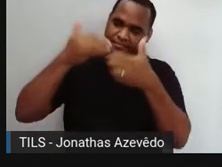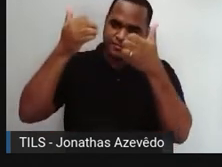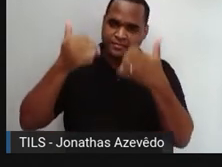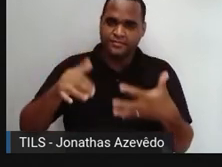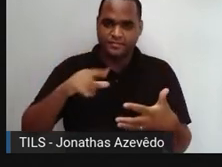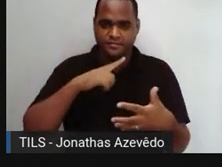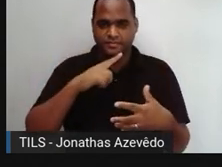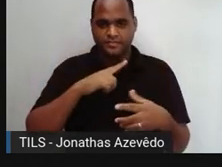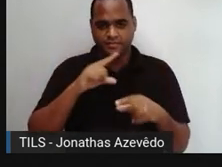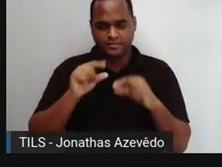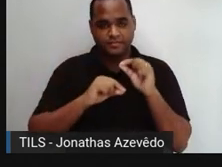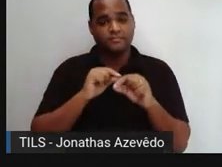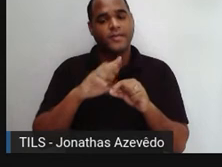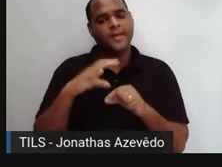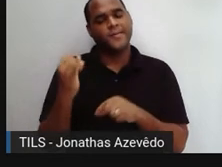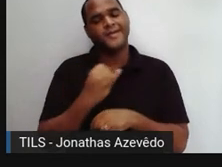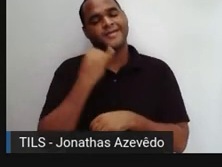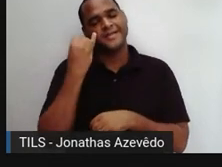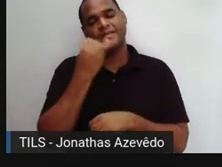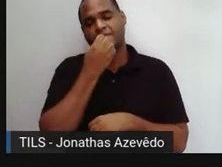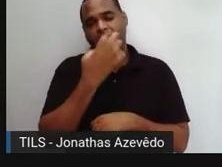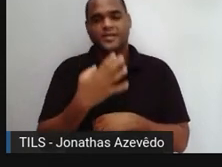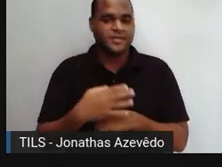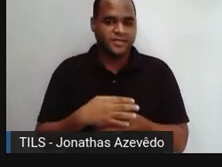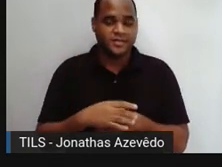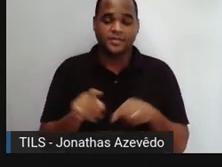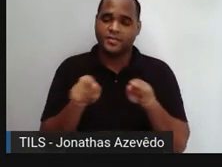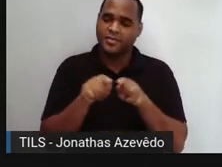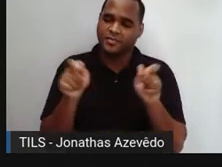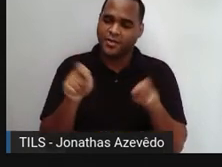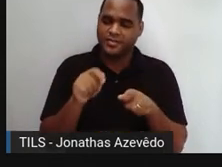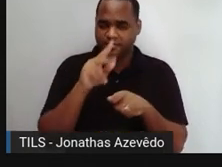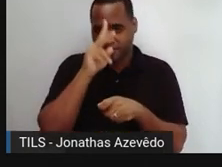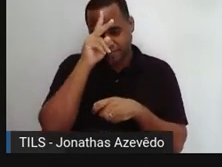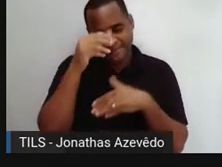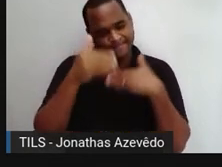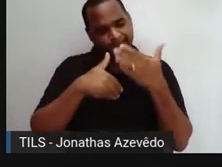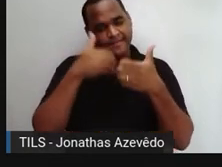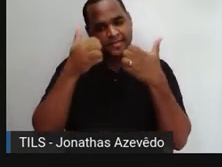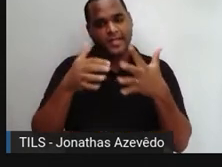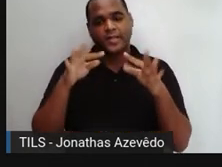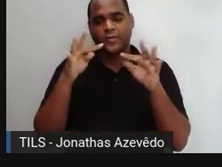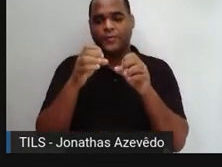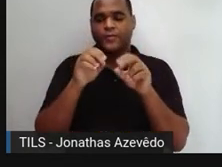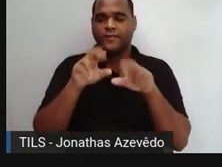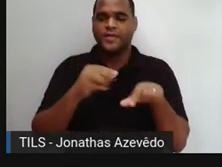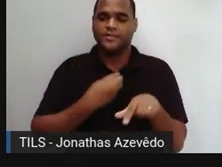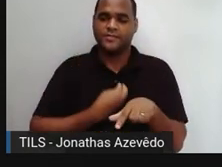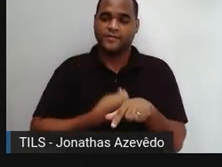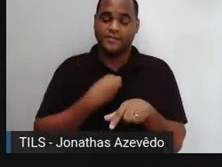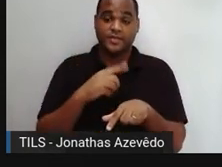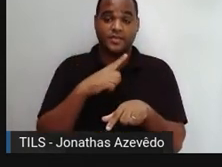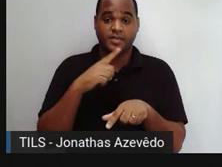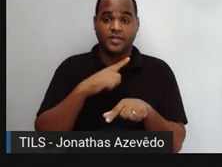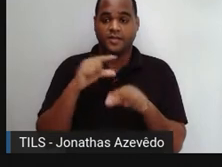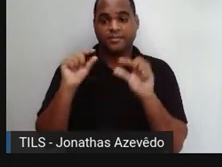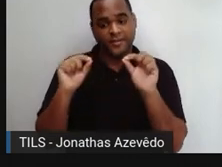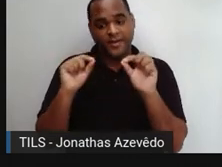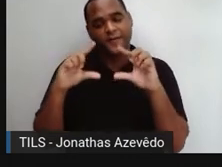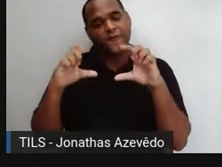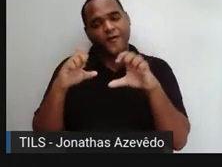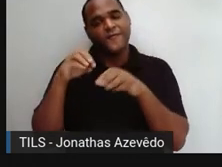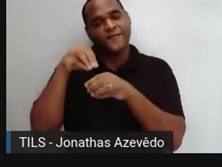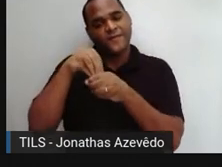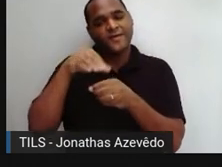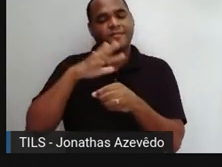Essa é a importância. Ela nos permite deixar para a história tudo aquilo que vivemos através da fotografia.